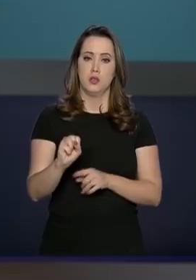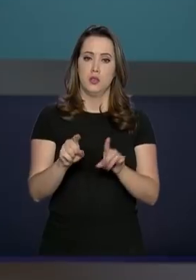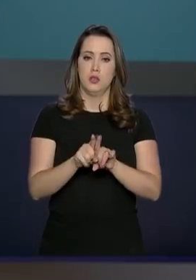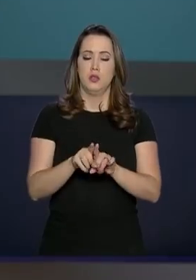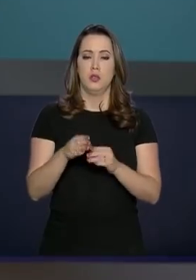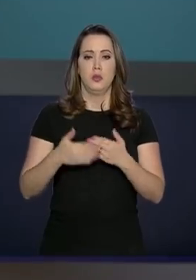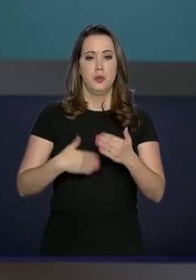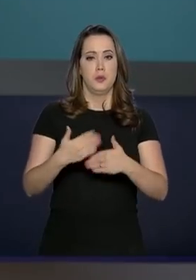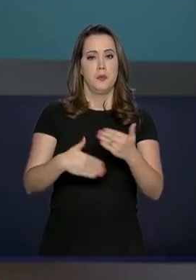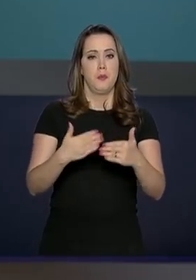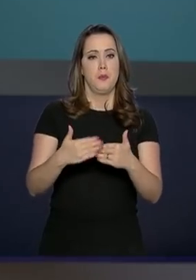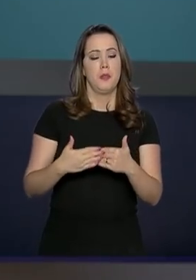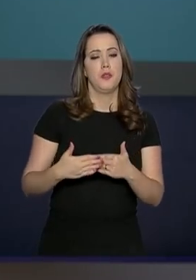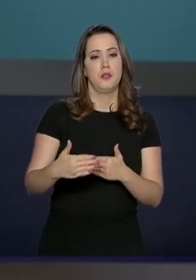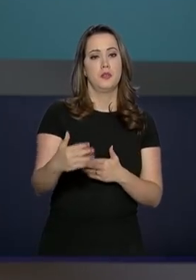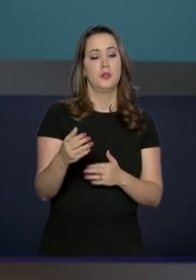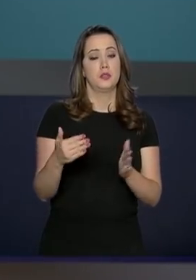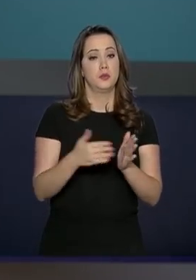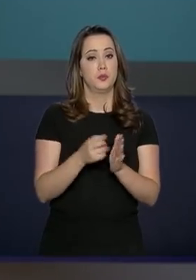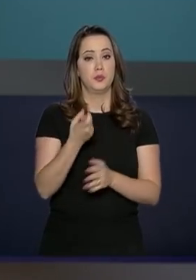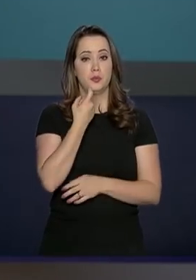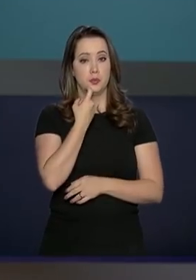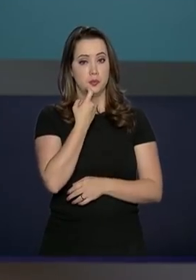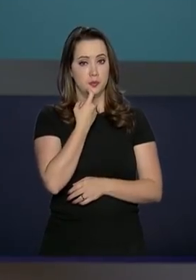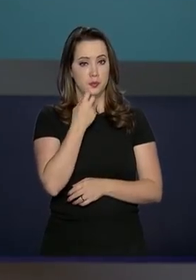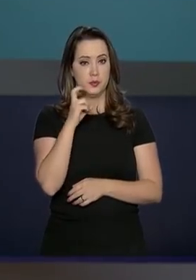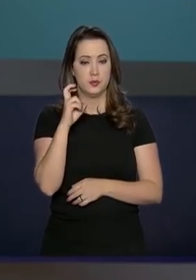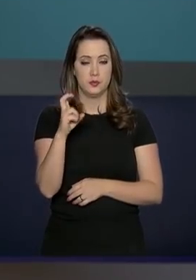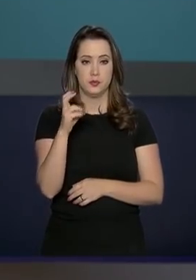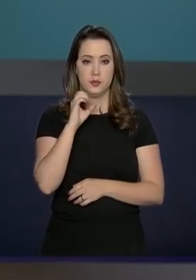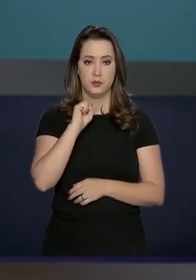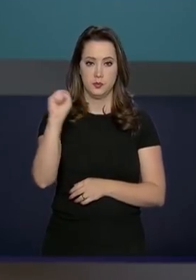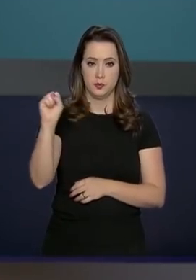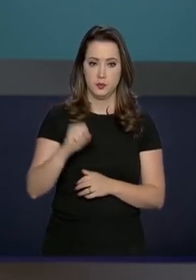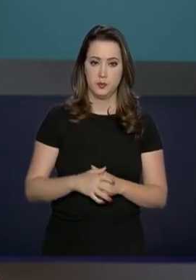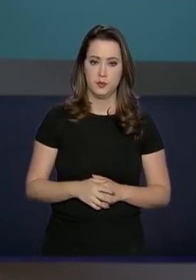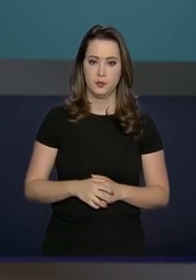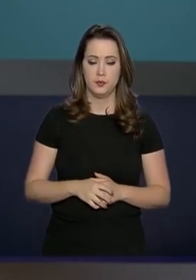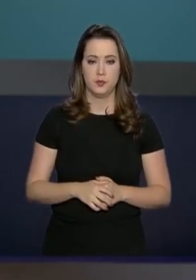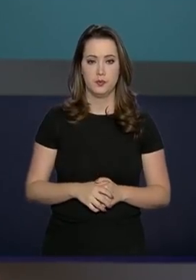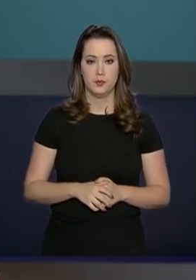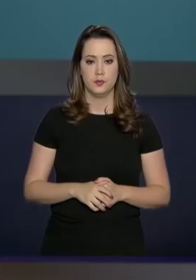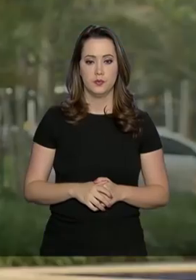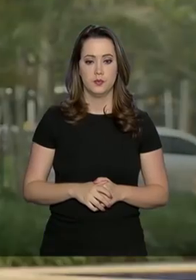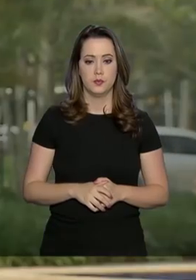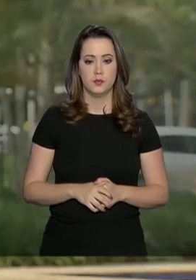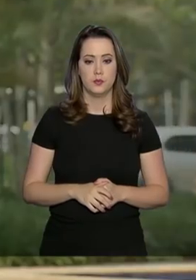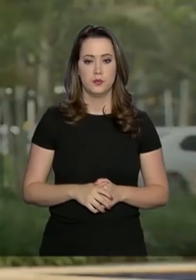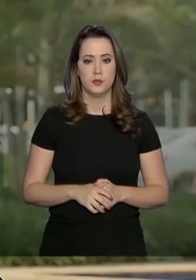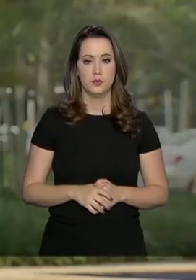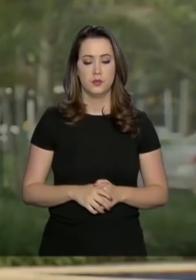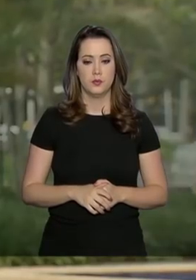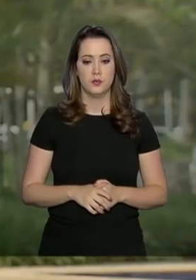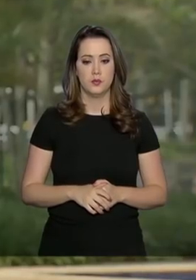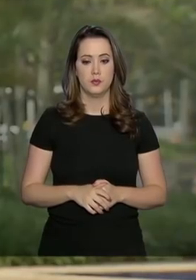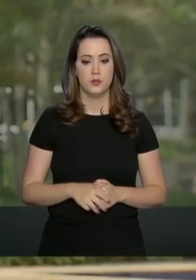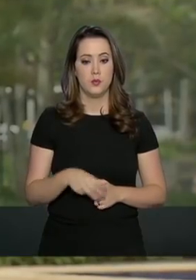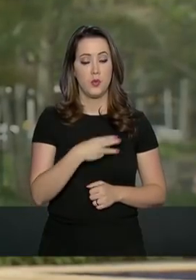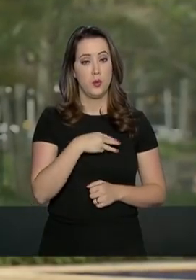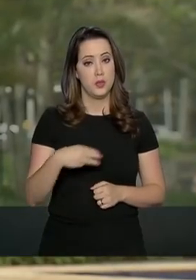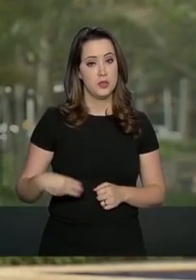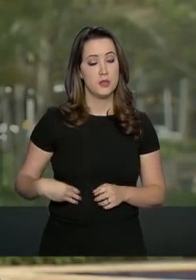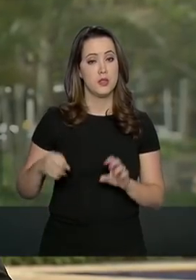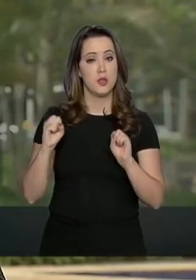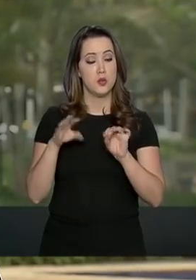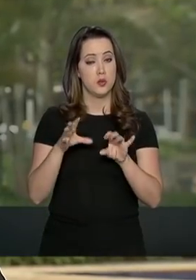Financiamento Estudantil, foi prorrogado a testa sexta-feira, dia 5 de abril. O Ministério da